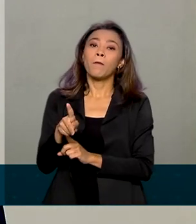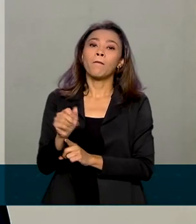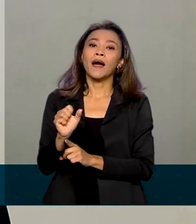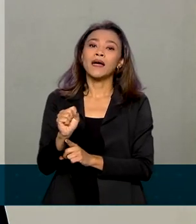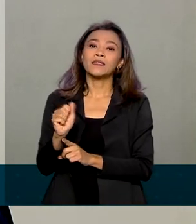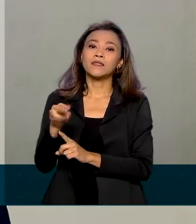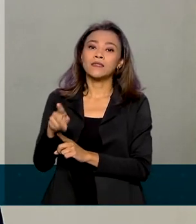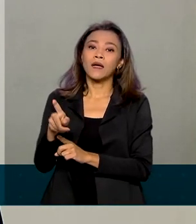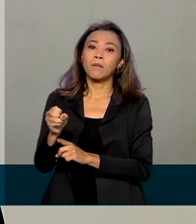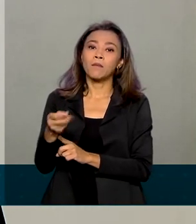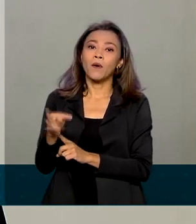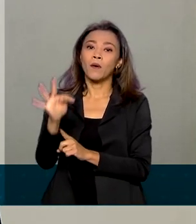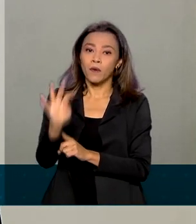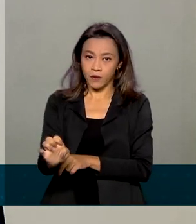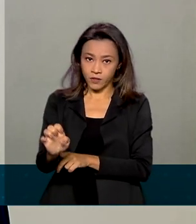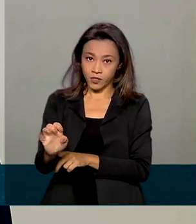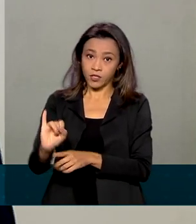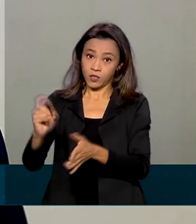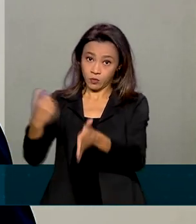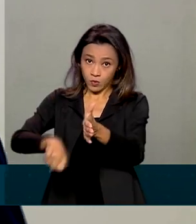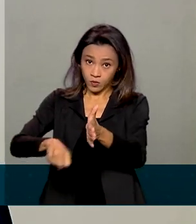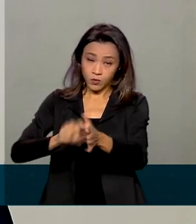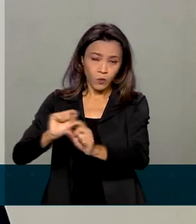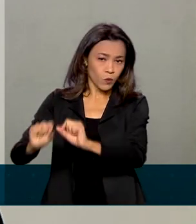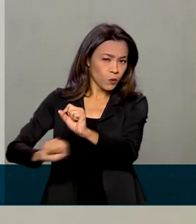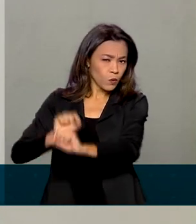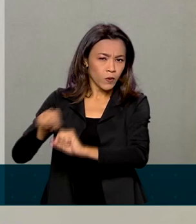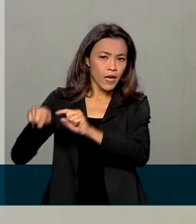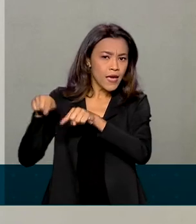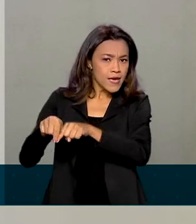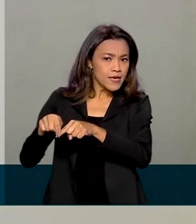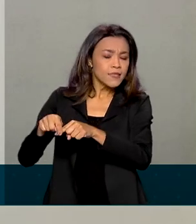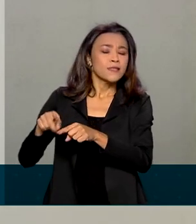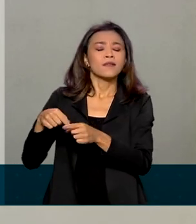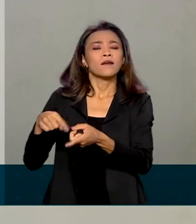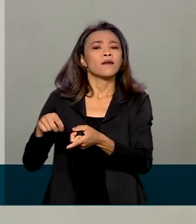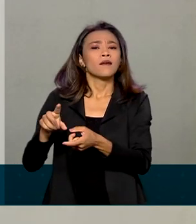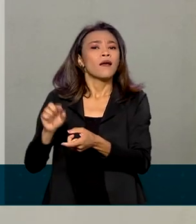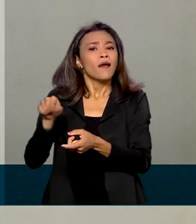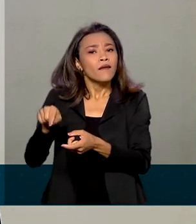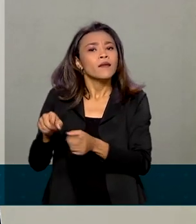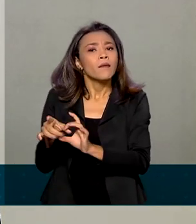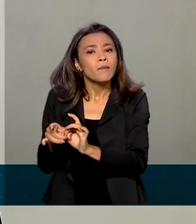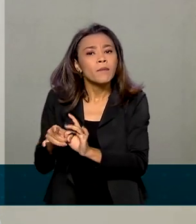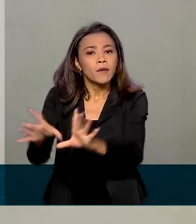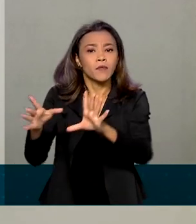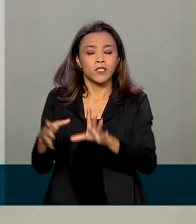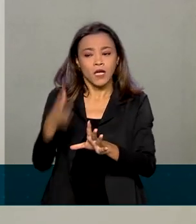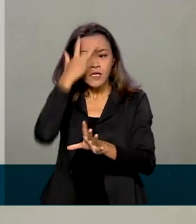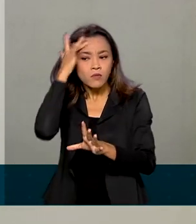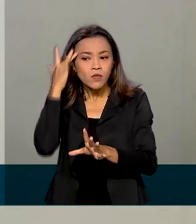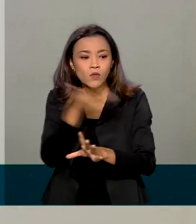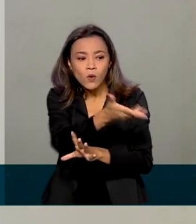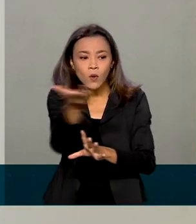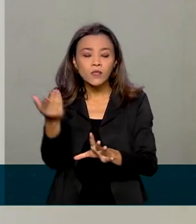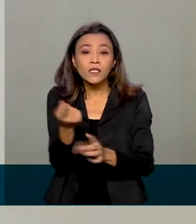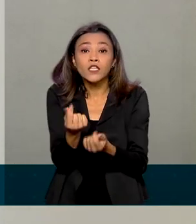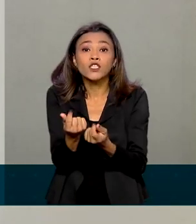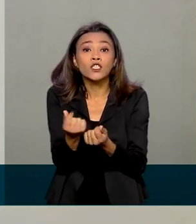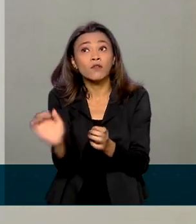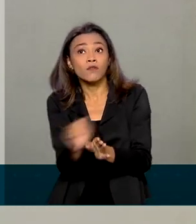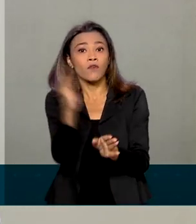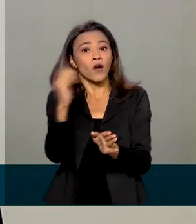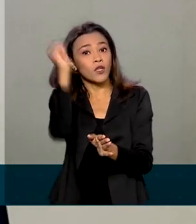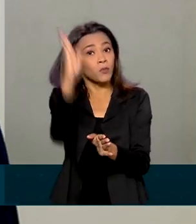essa visão, segundo essa perspectiva, esse passaporte tributário autorizaria as pessoas que têm recurso exterior a